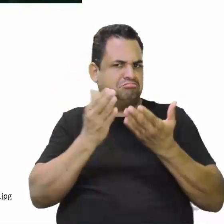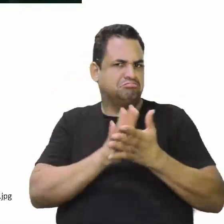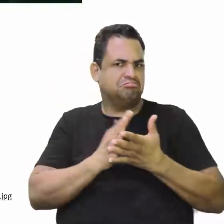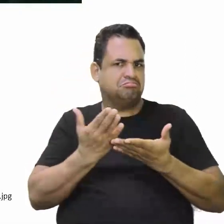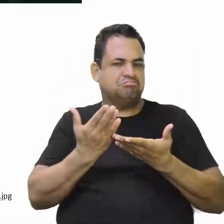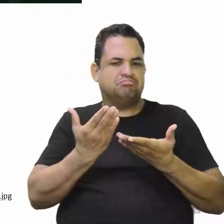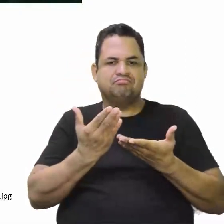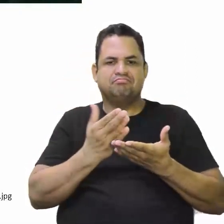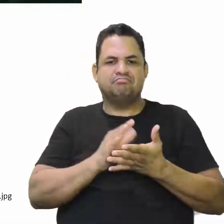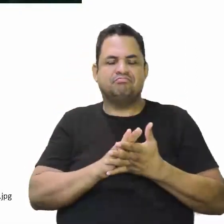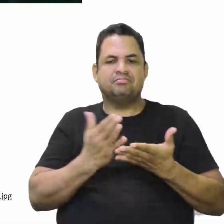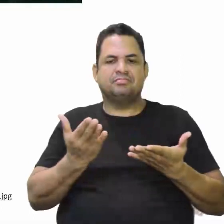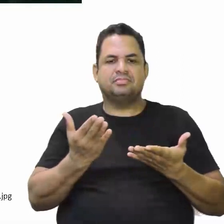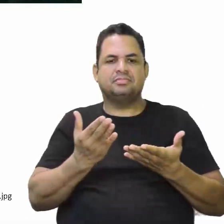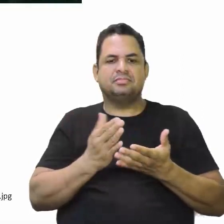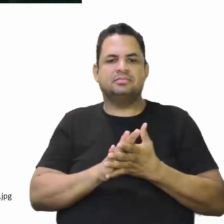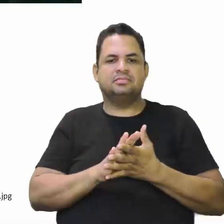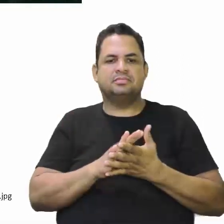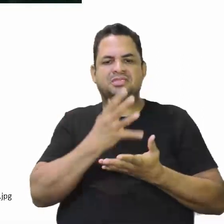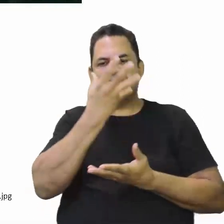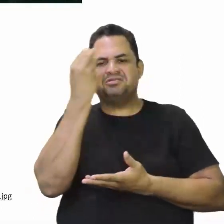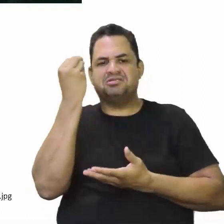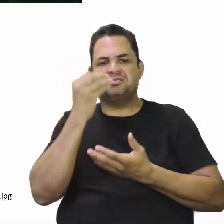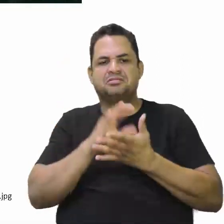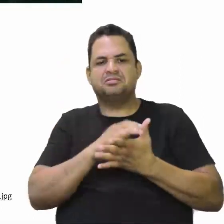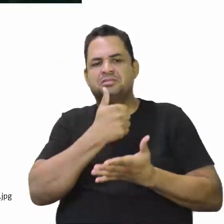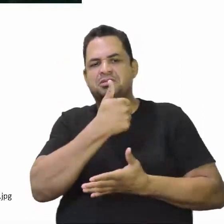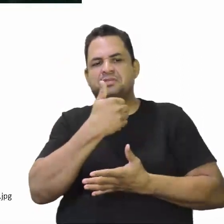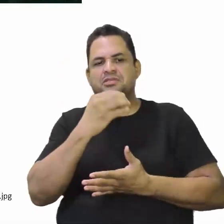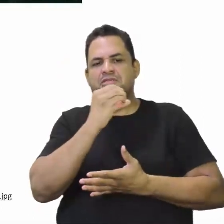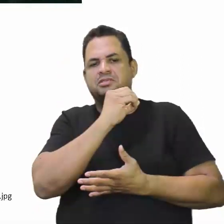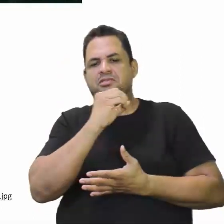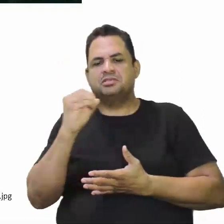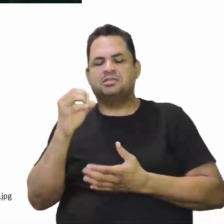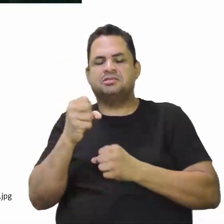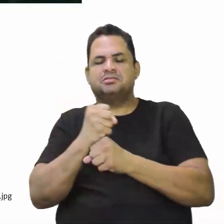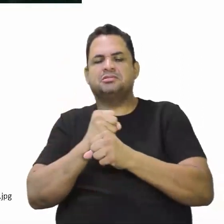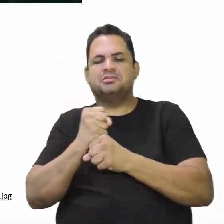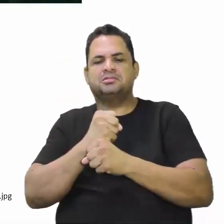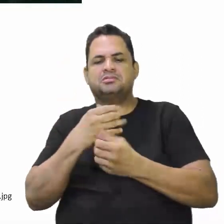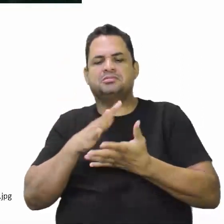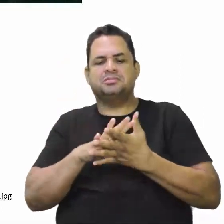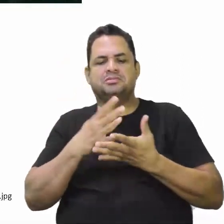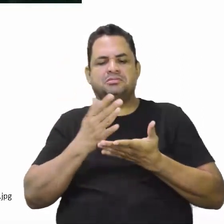Índias. Com isso, ele vai ser esquecido por mais de 100 anos. Vai ficar esse esquecimento lá.